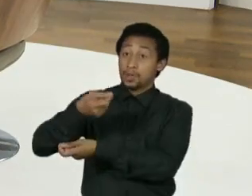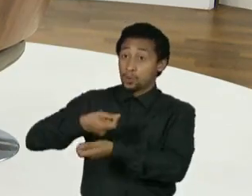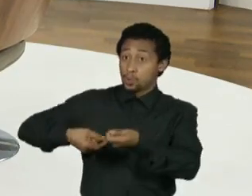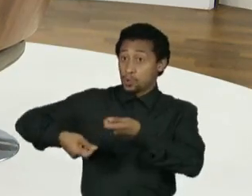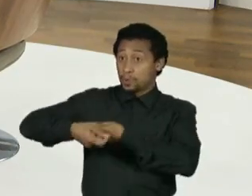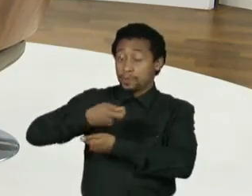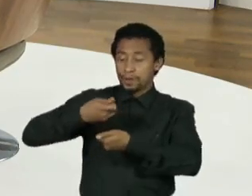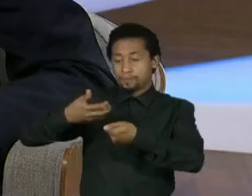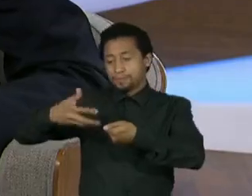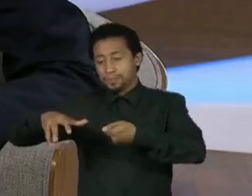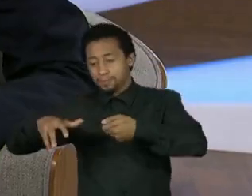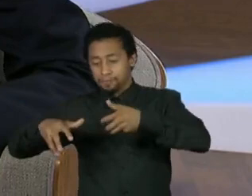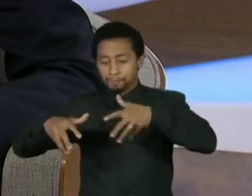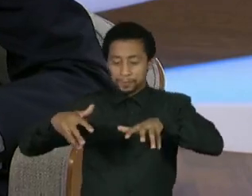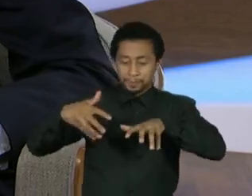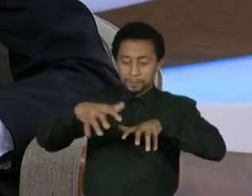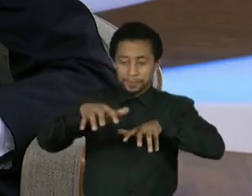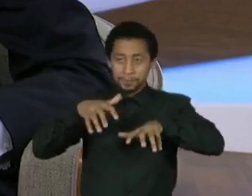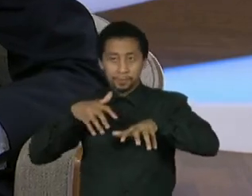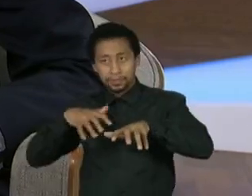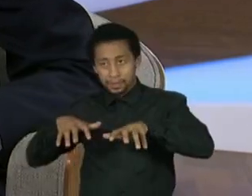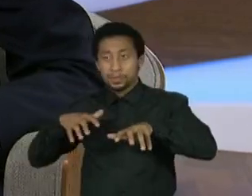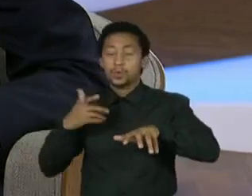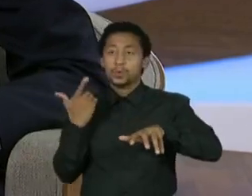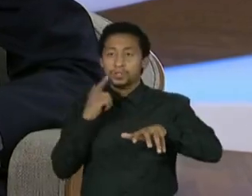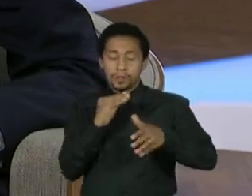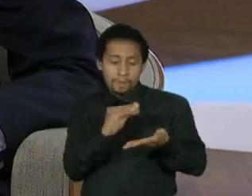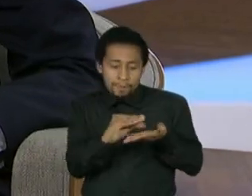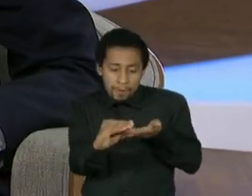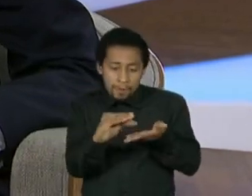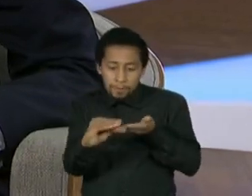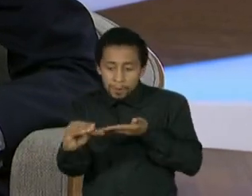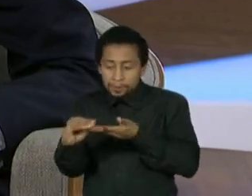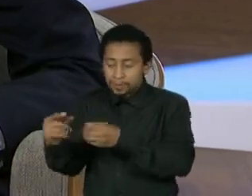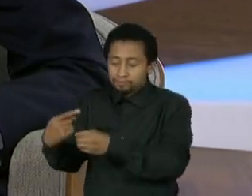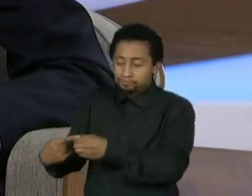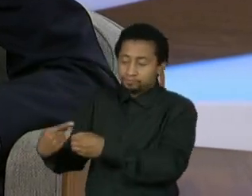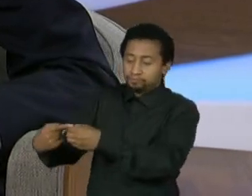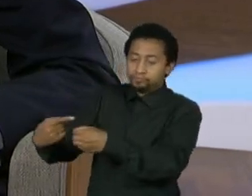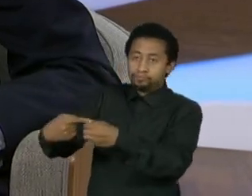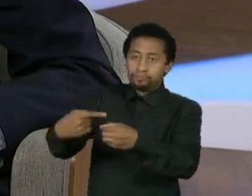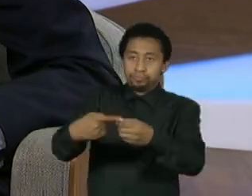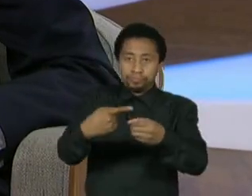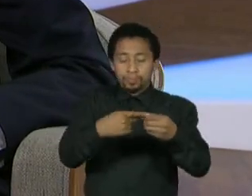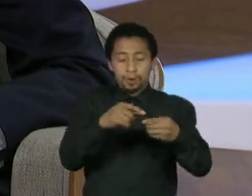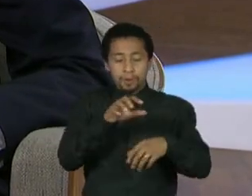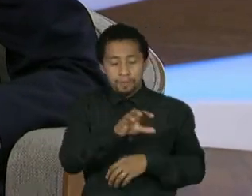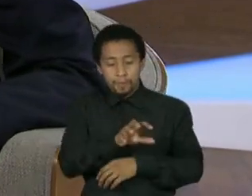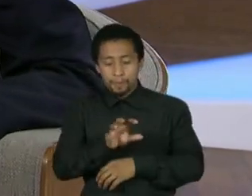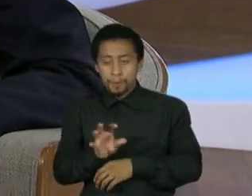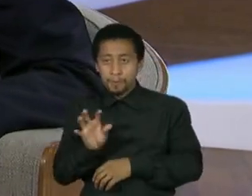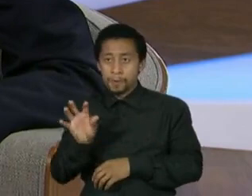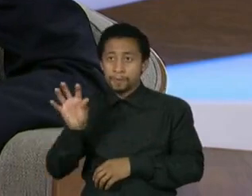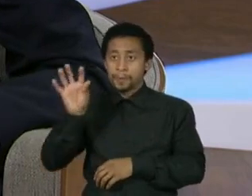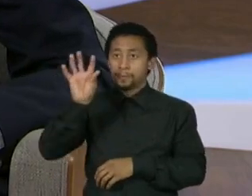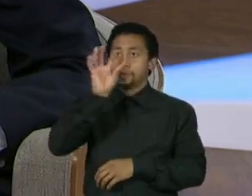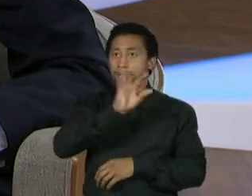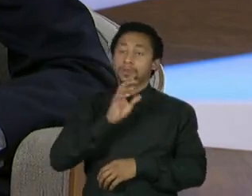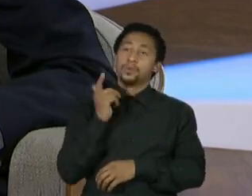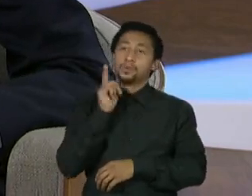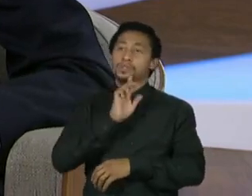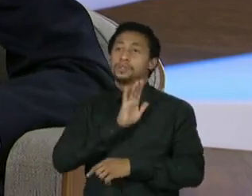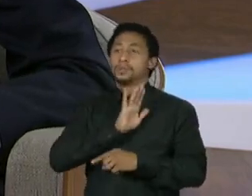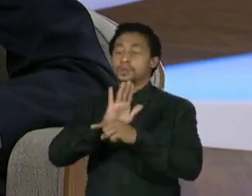para poderes locais, municípios e regiões. Também